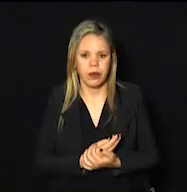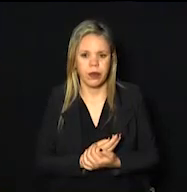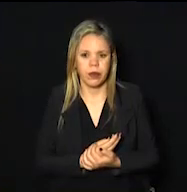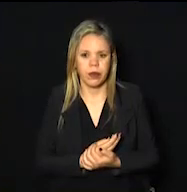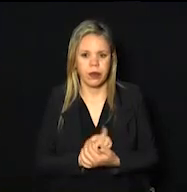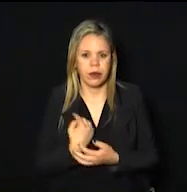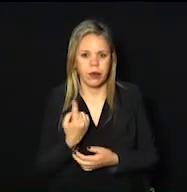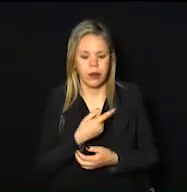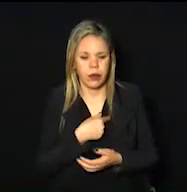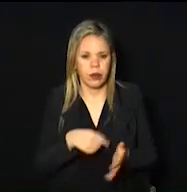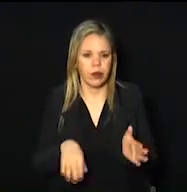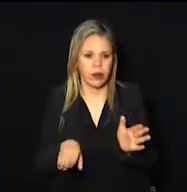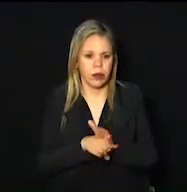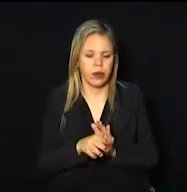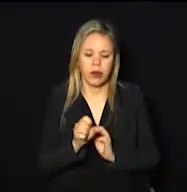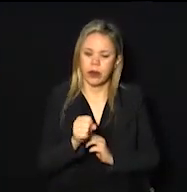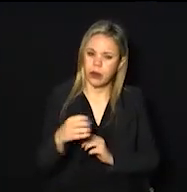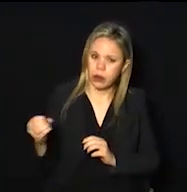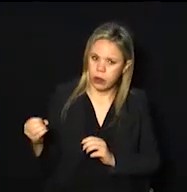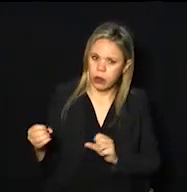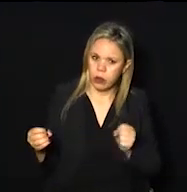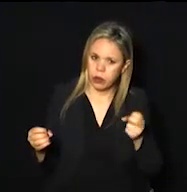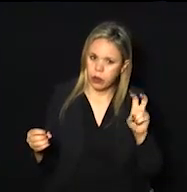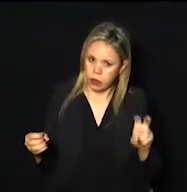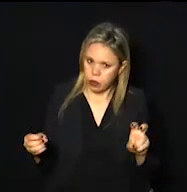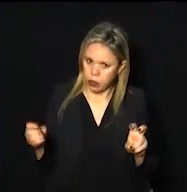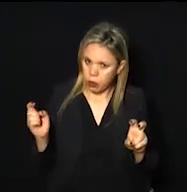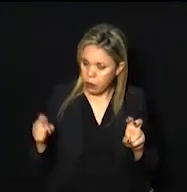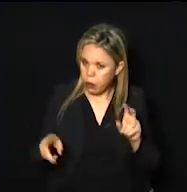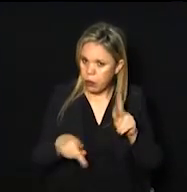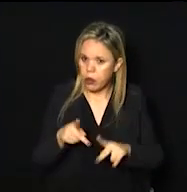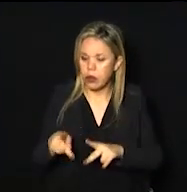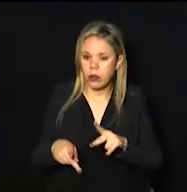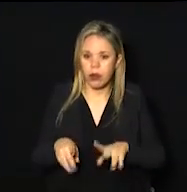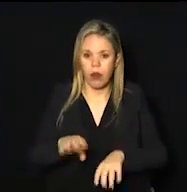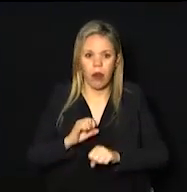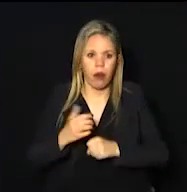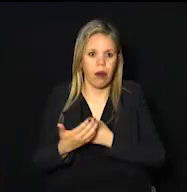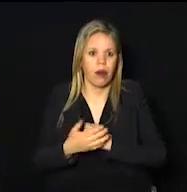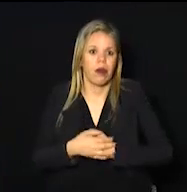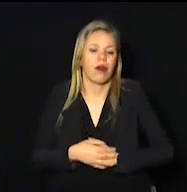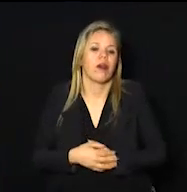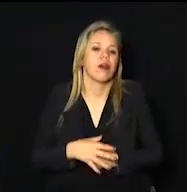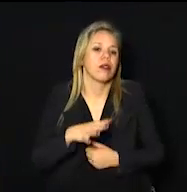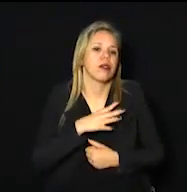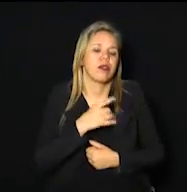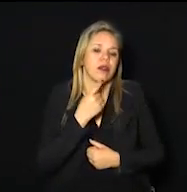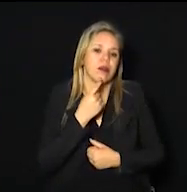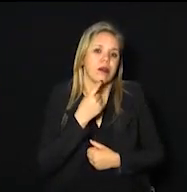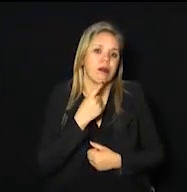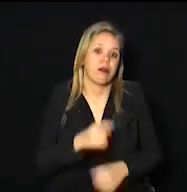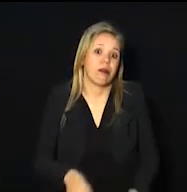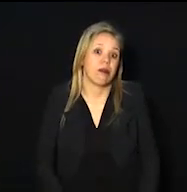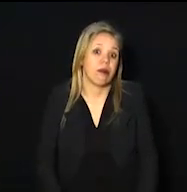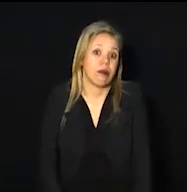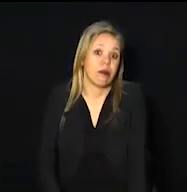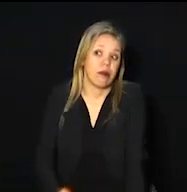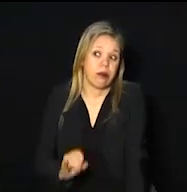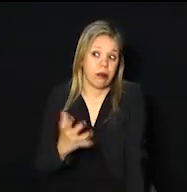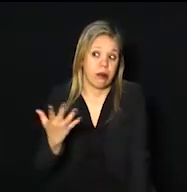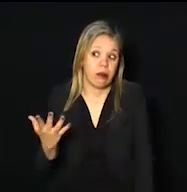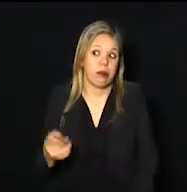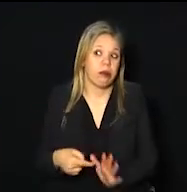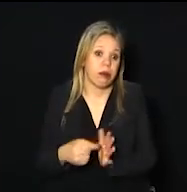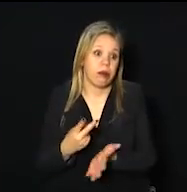nós chegaremos a 80, 85 mil pessoas contaminadas na cidade de Campinas. Se esse número se